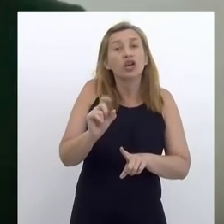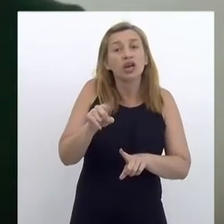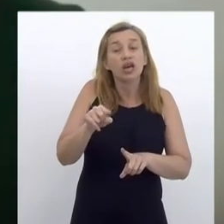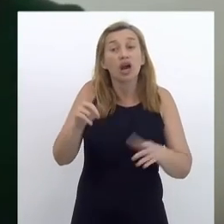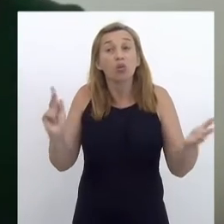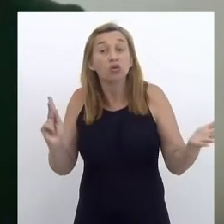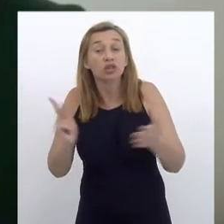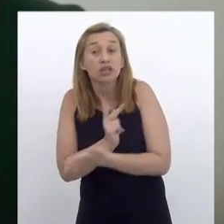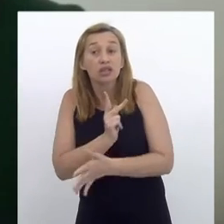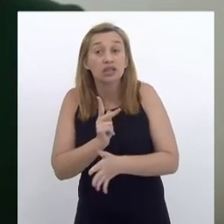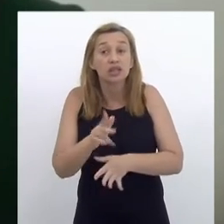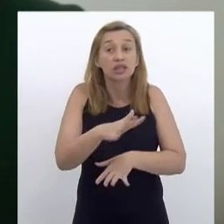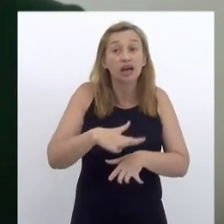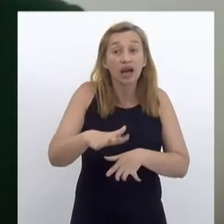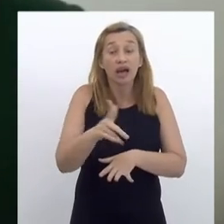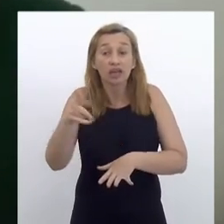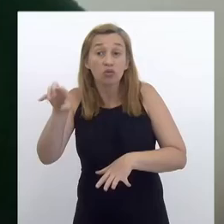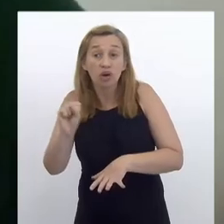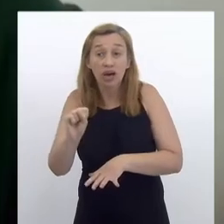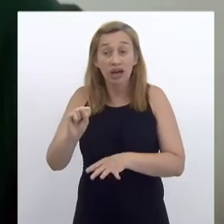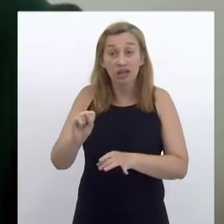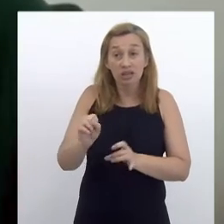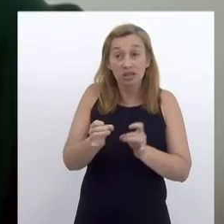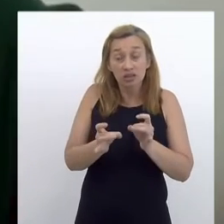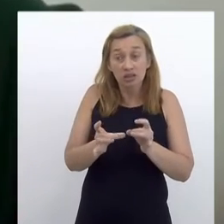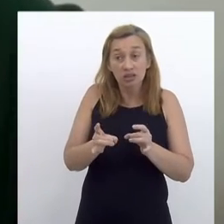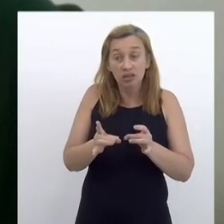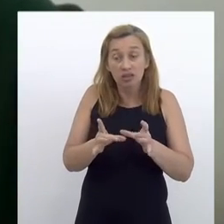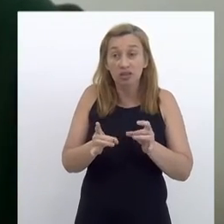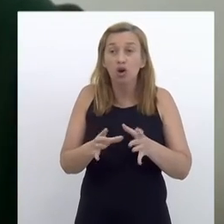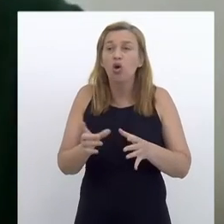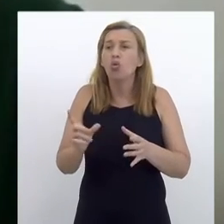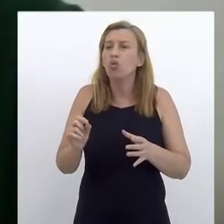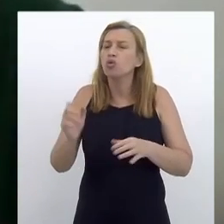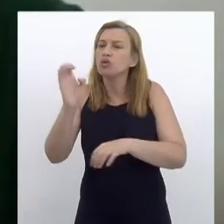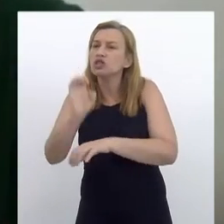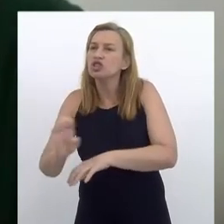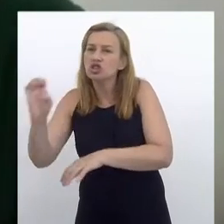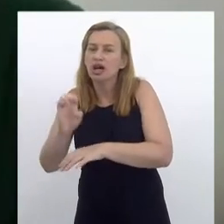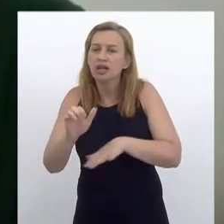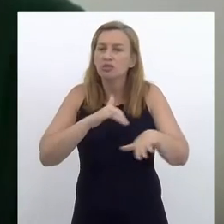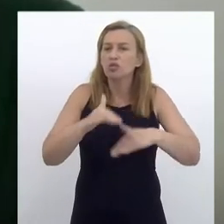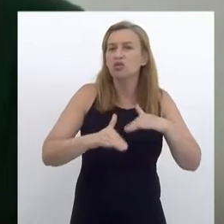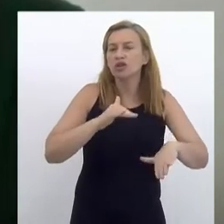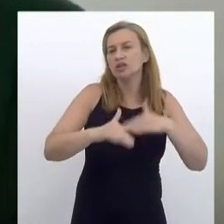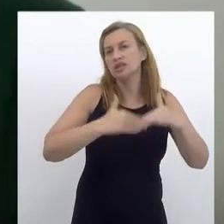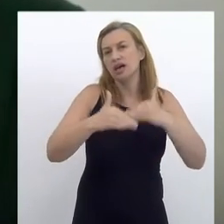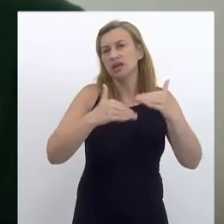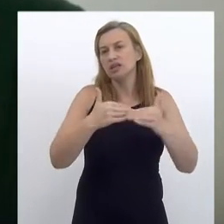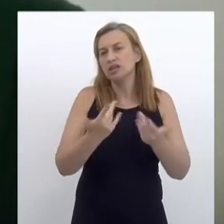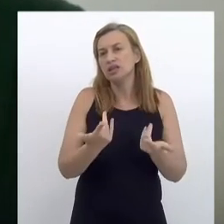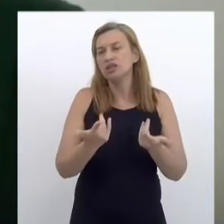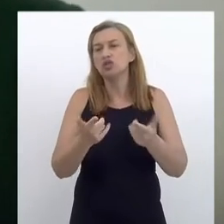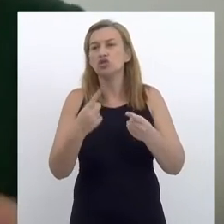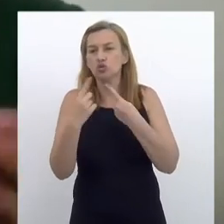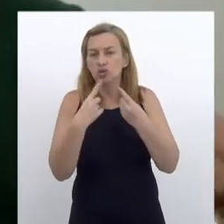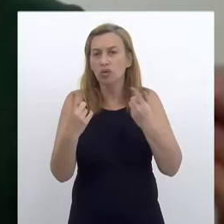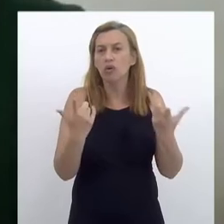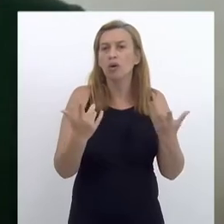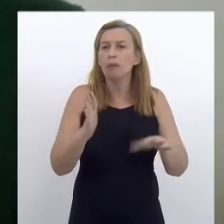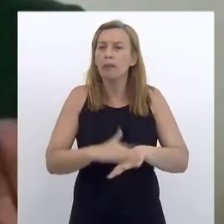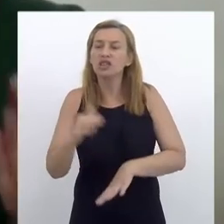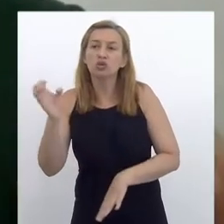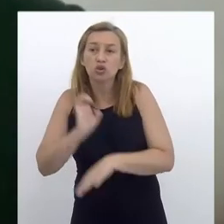aconteceu no mercado de gás e de que forma os estados precisam também se mobilizar nessa discussão. Mais do que os estados,